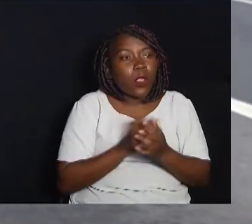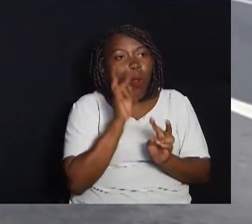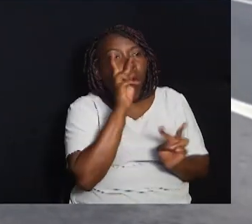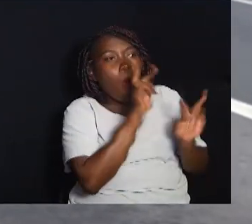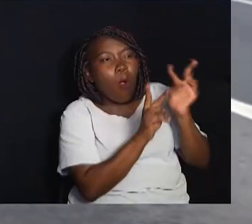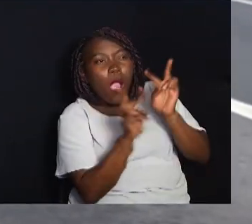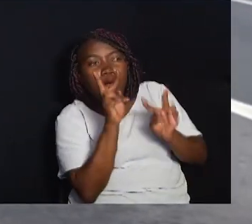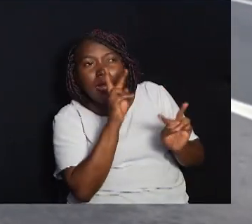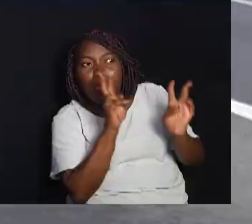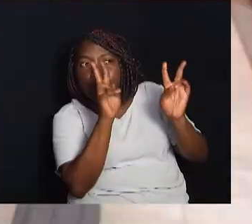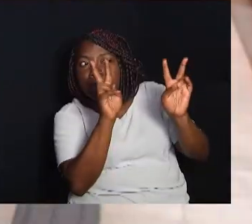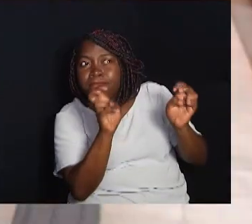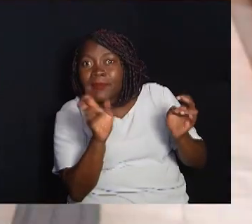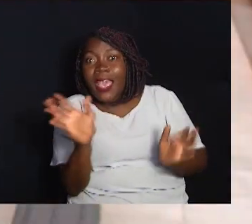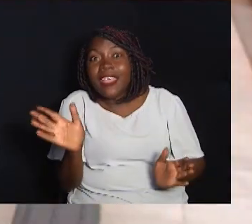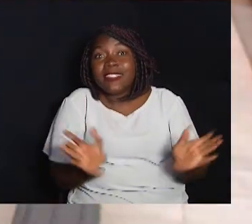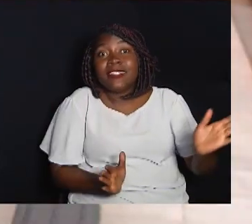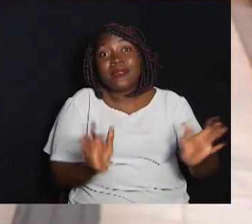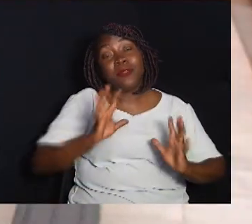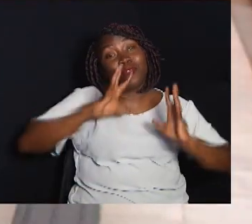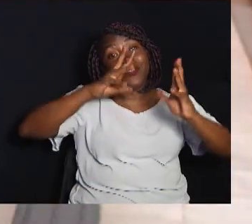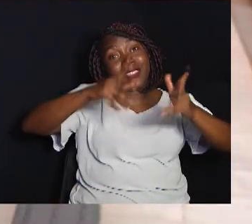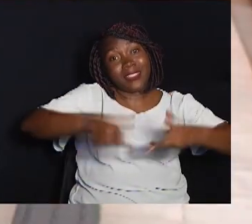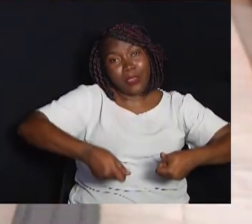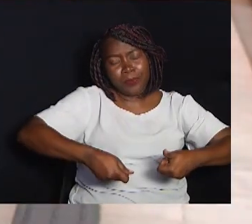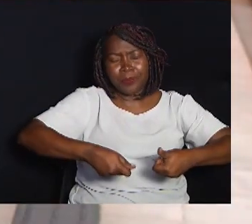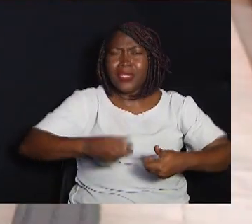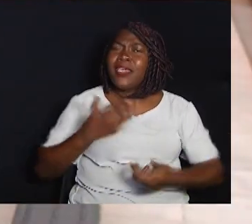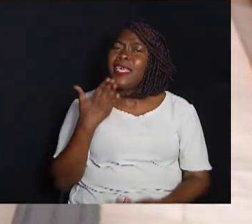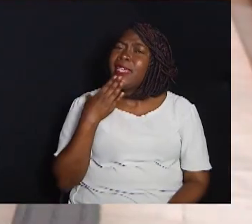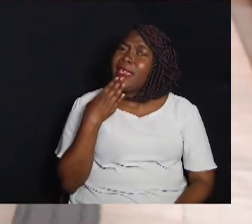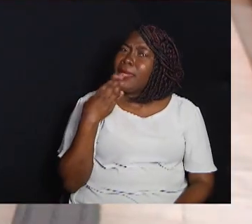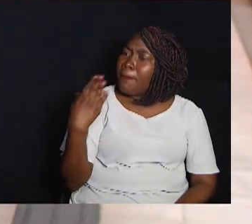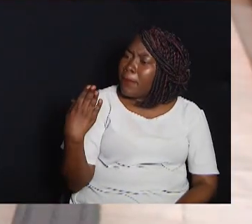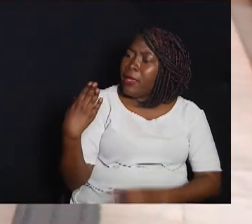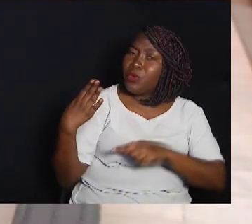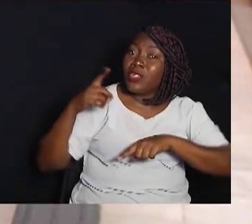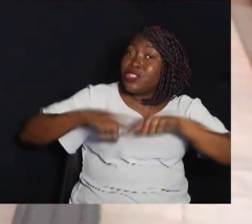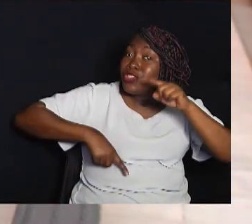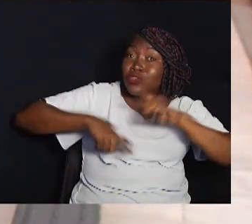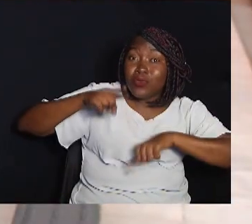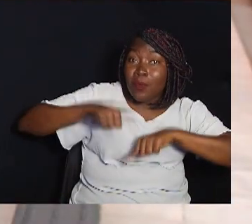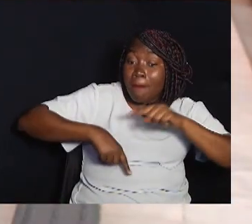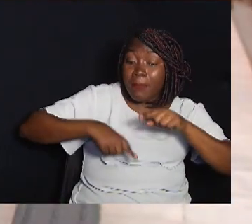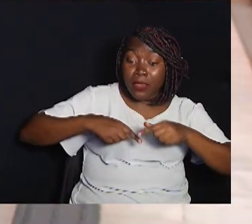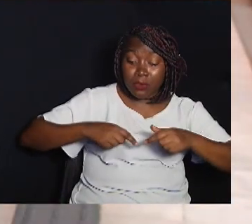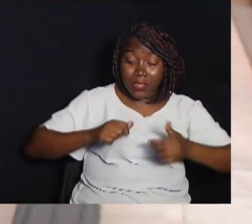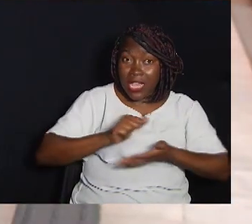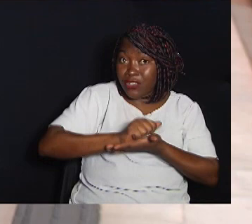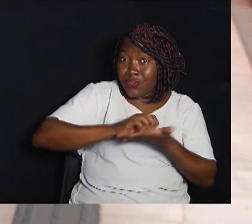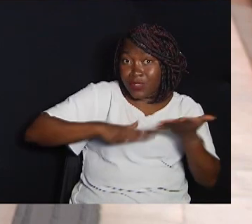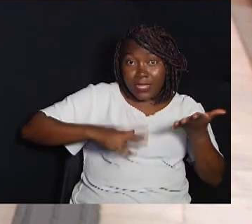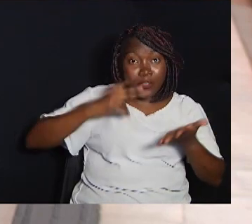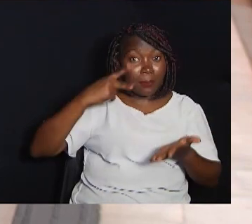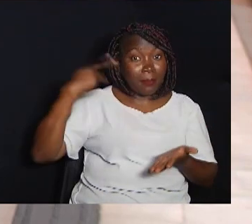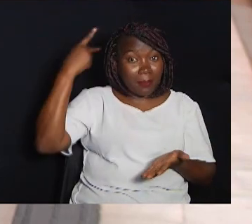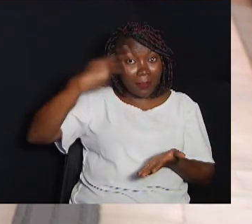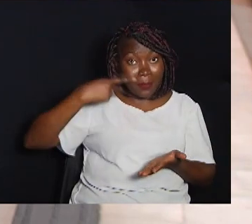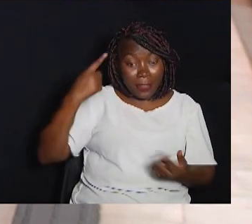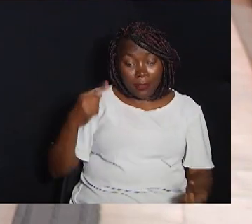acessibilidade universal O requerimento é um instrumento da atividade parlamentar e faz parte do artigo